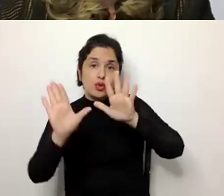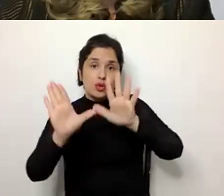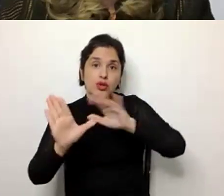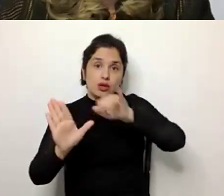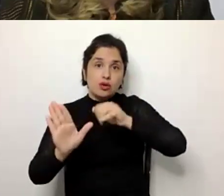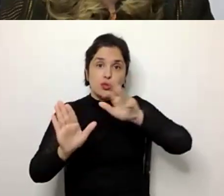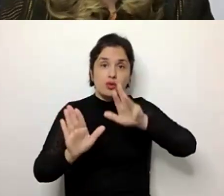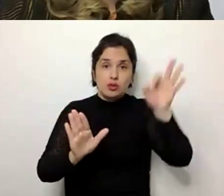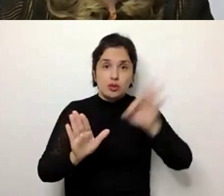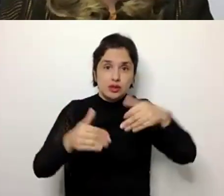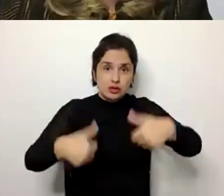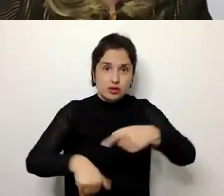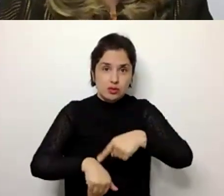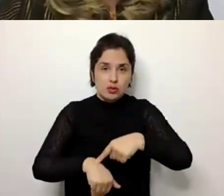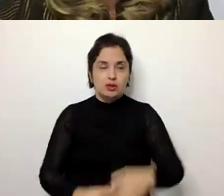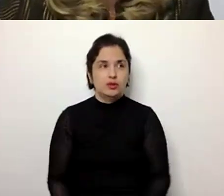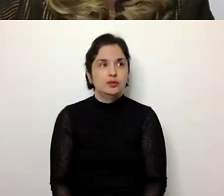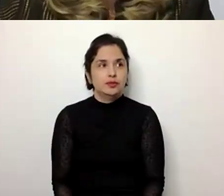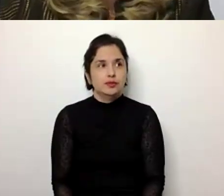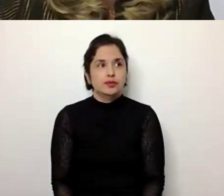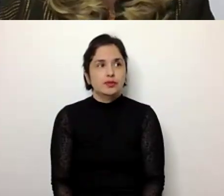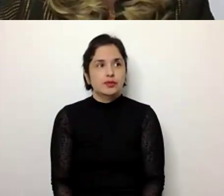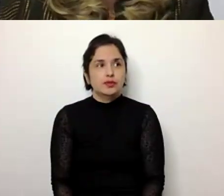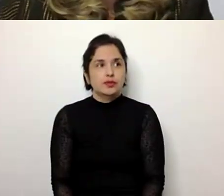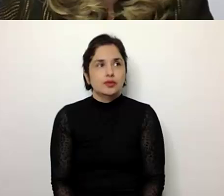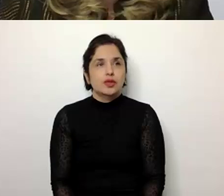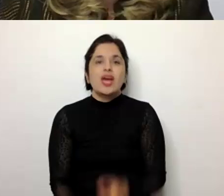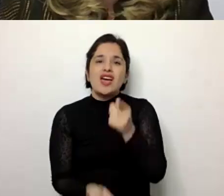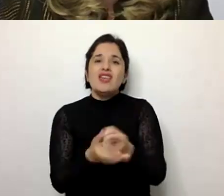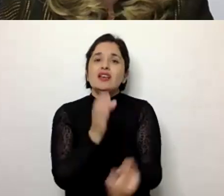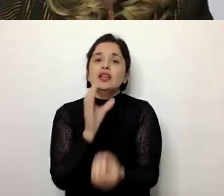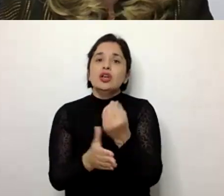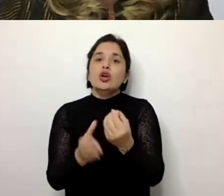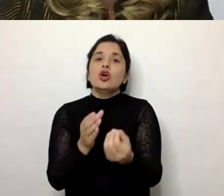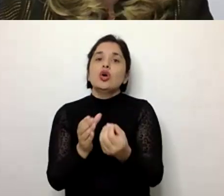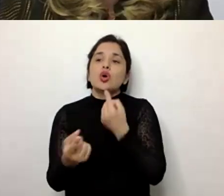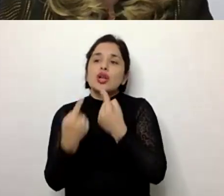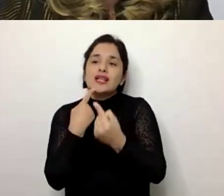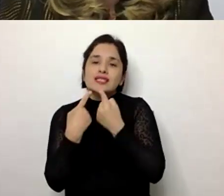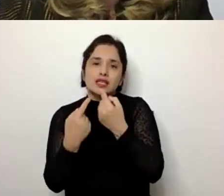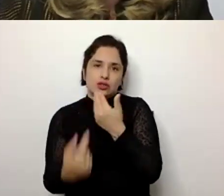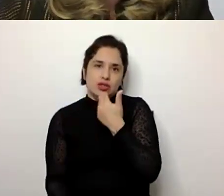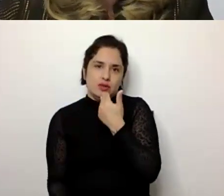momento, e que estes dados devem ser atualizados agora com este novo censo também.